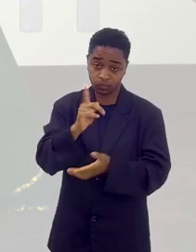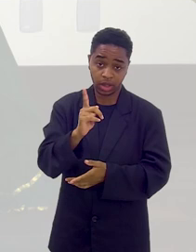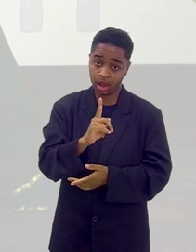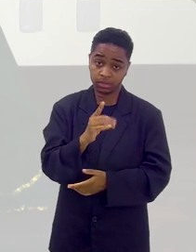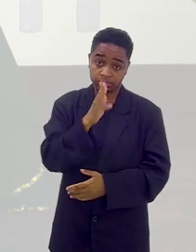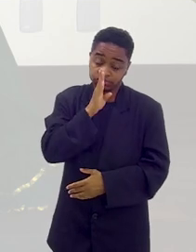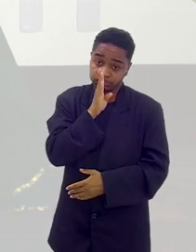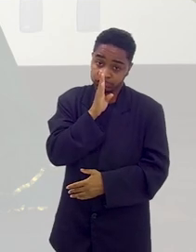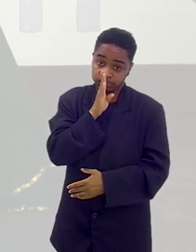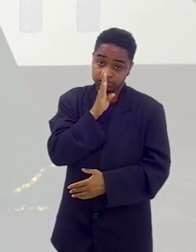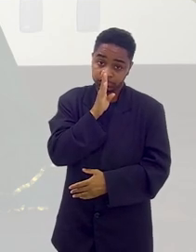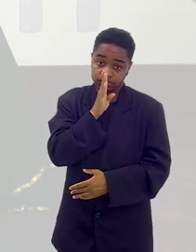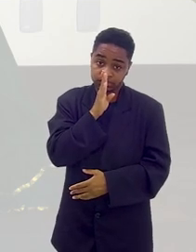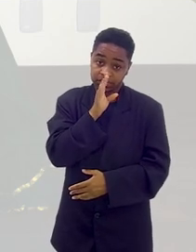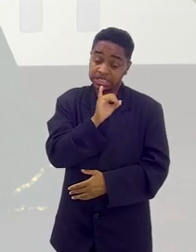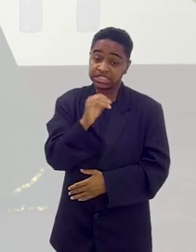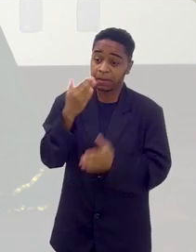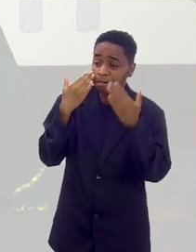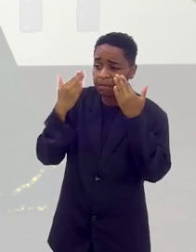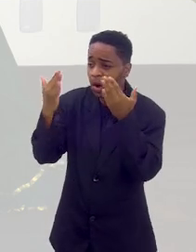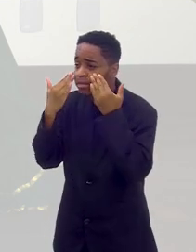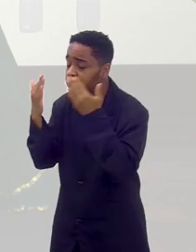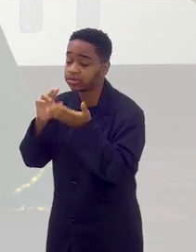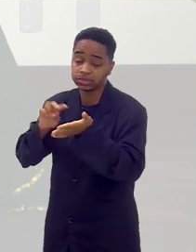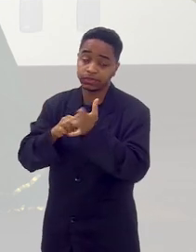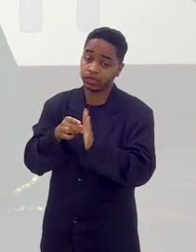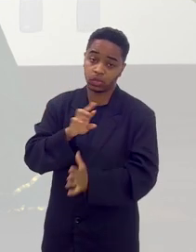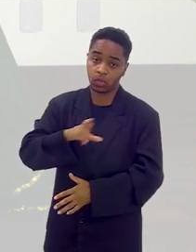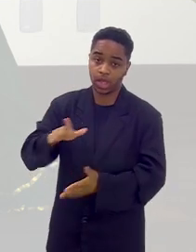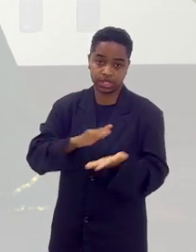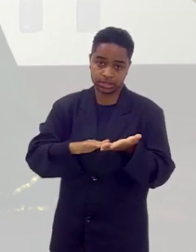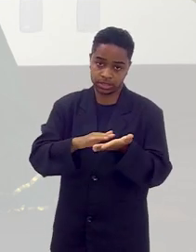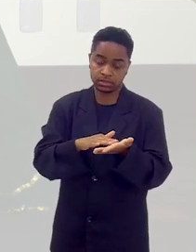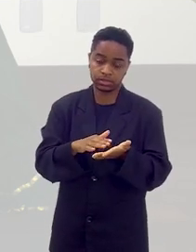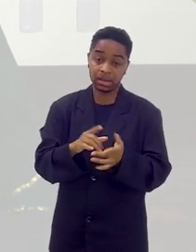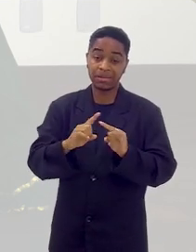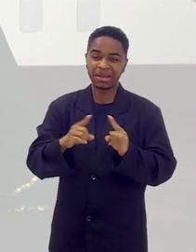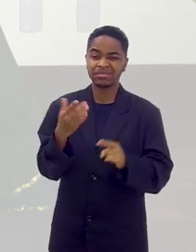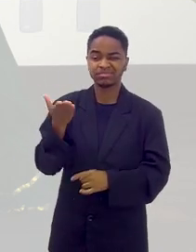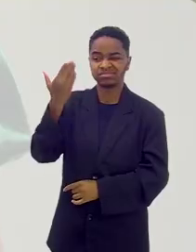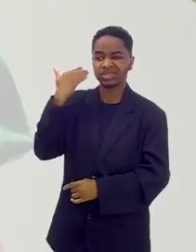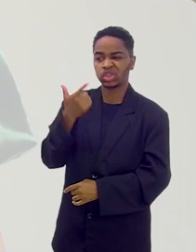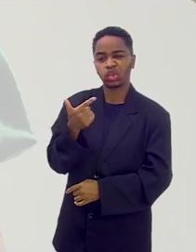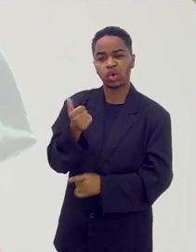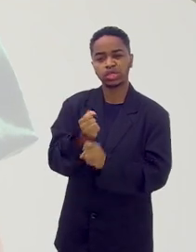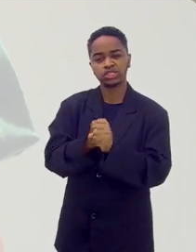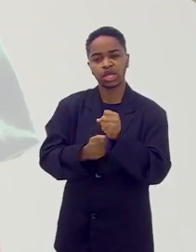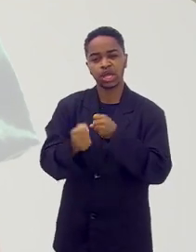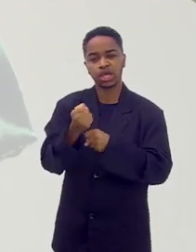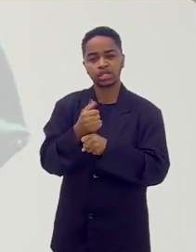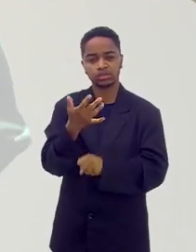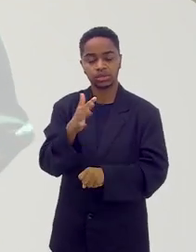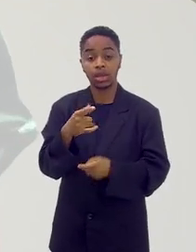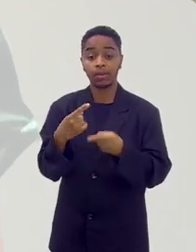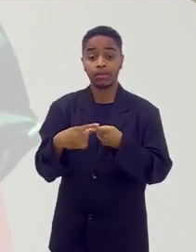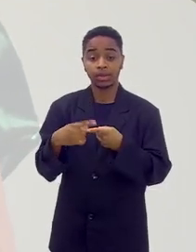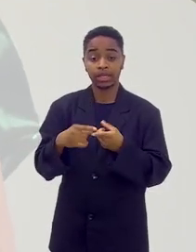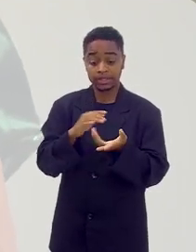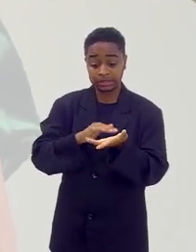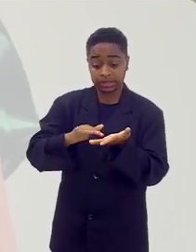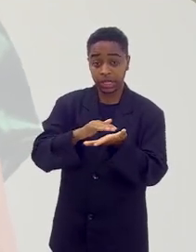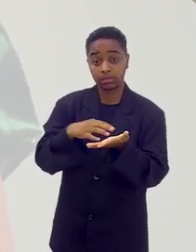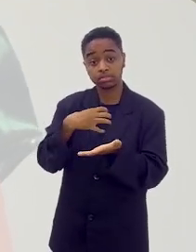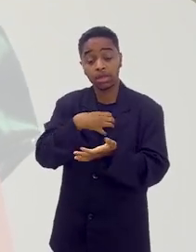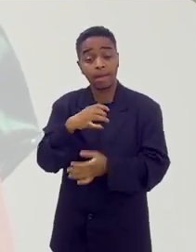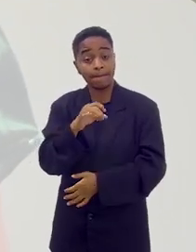Quando você vê que a pessoa está dizendo não quer, porque isso aí foi há uns 12 anos atrás, quando eu comecei. Porque os ciganos